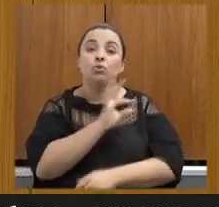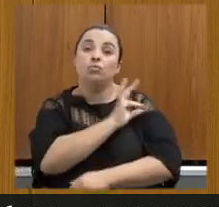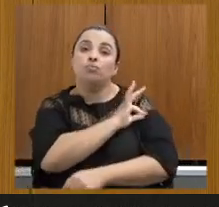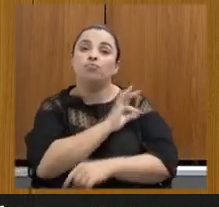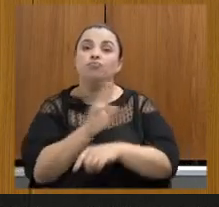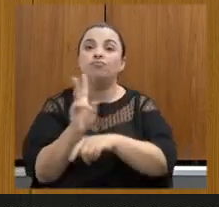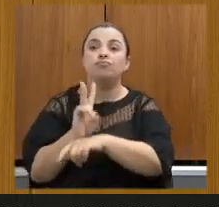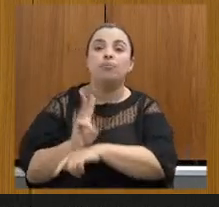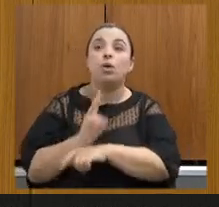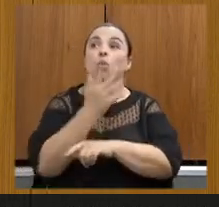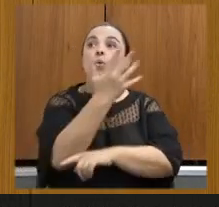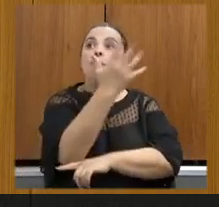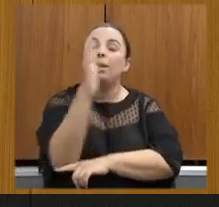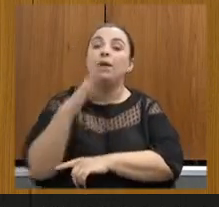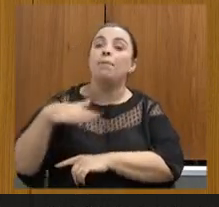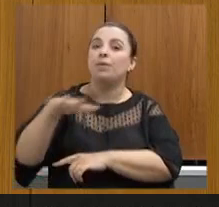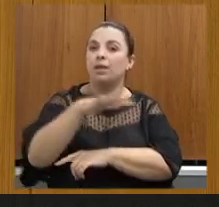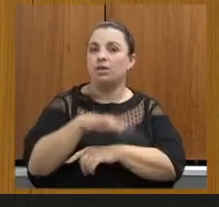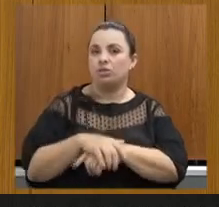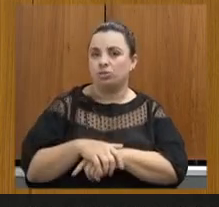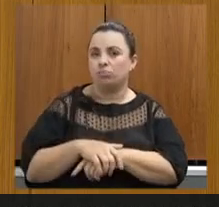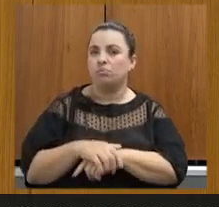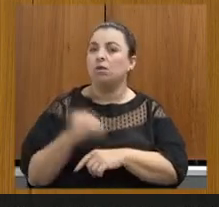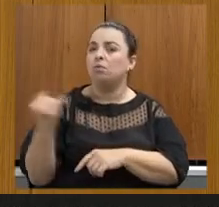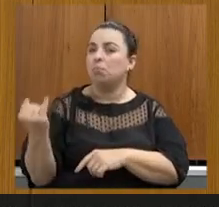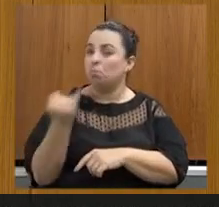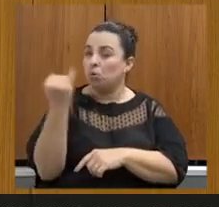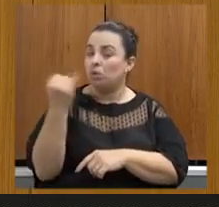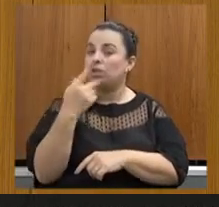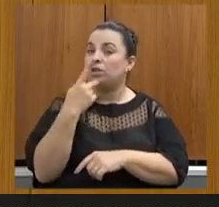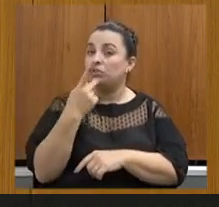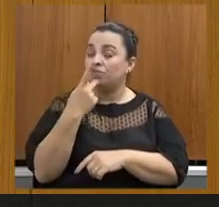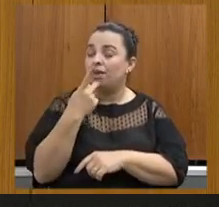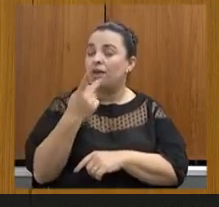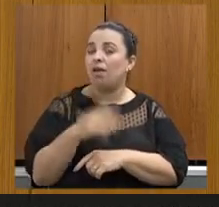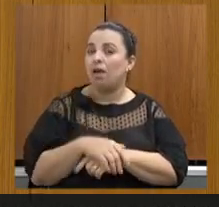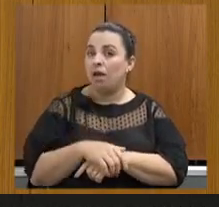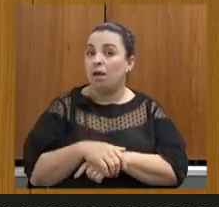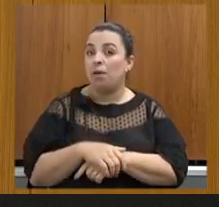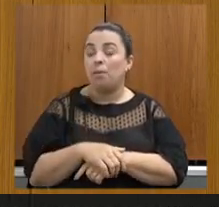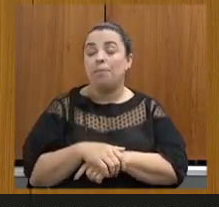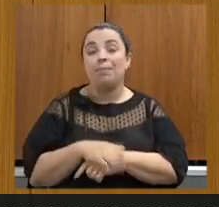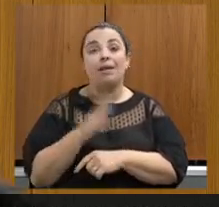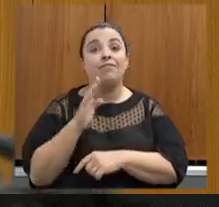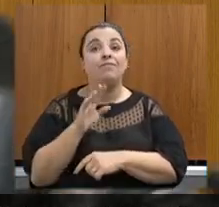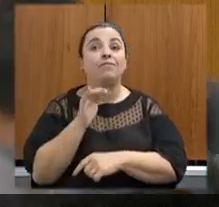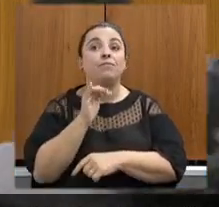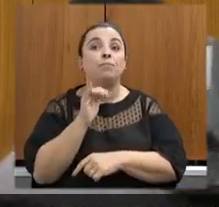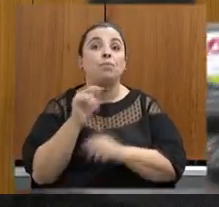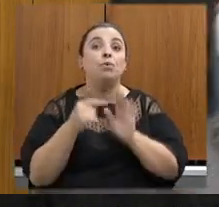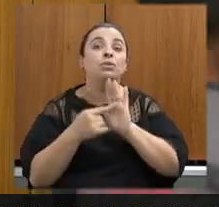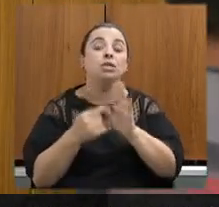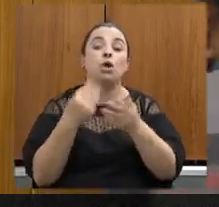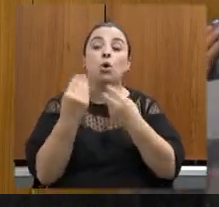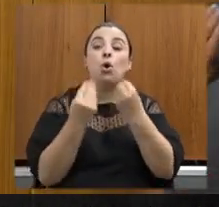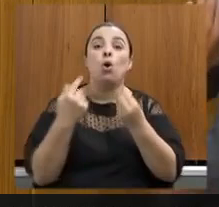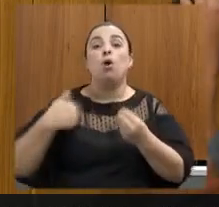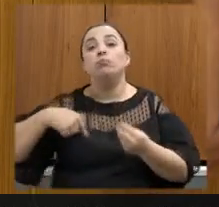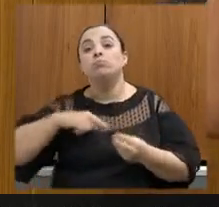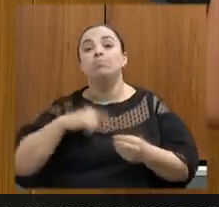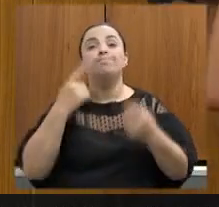no meio ambiente importante isso para pautar para dizer a preocupação que temos